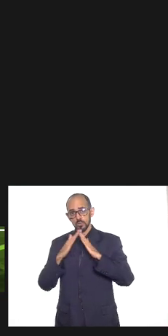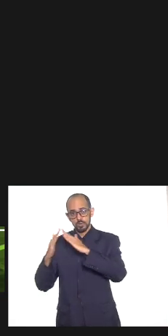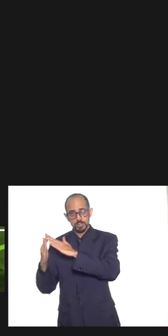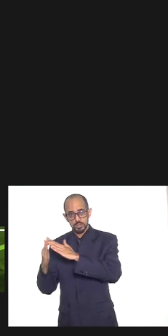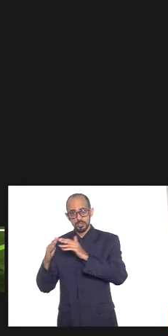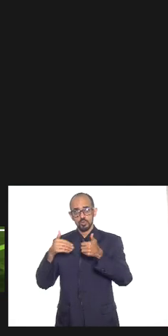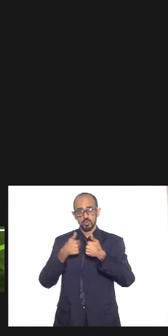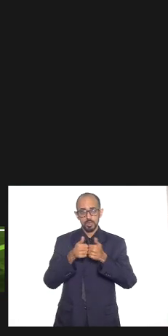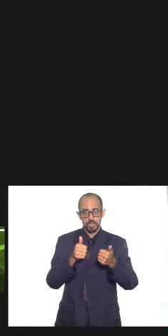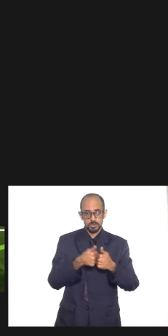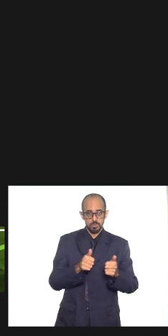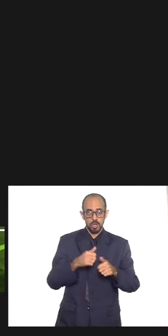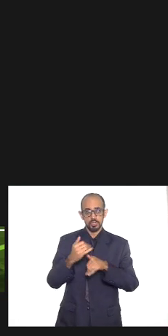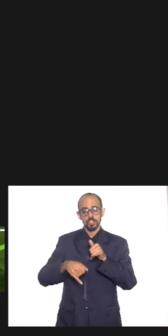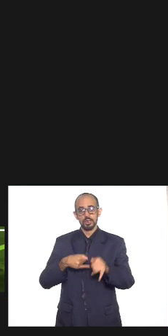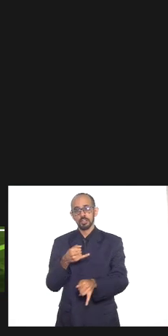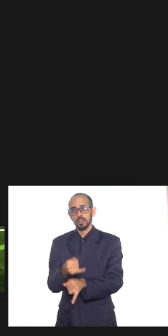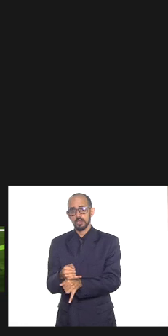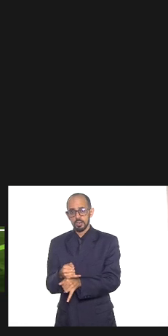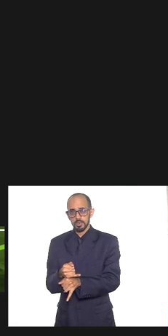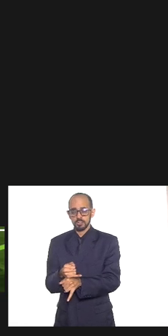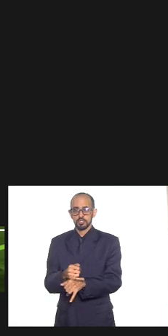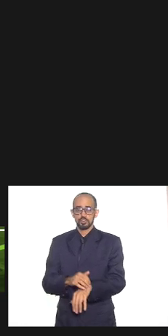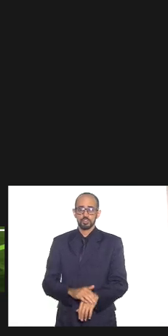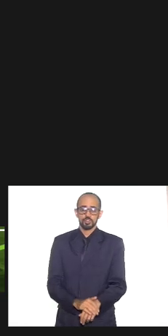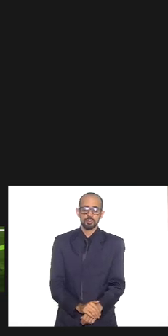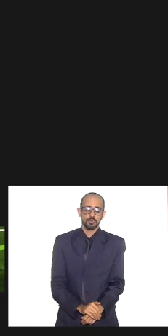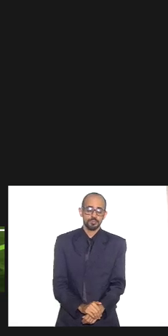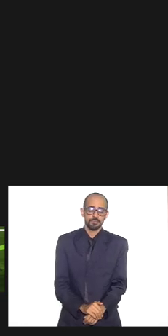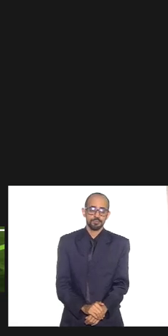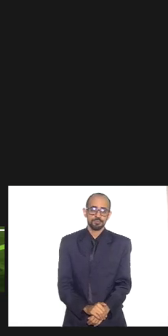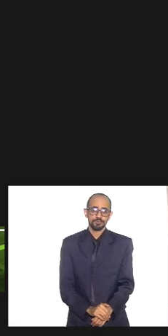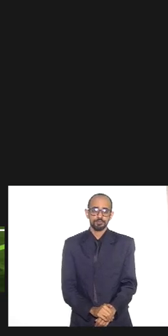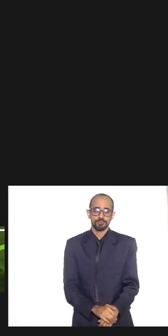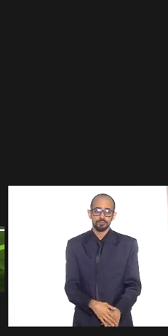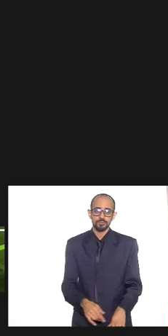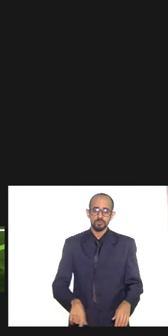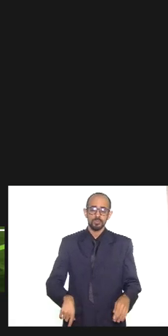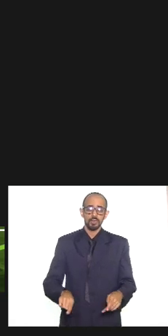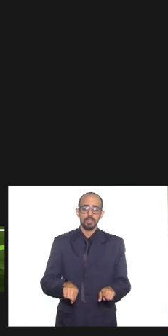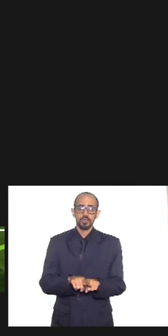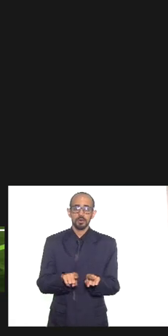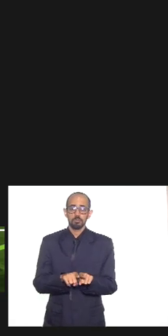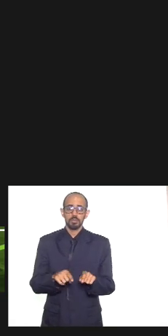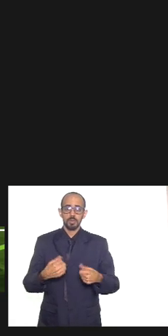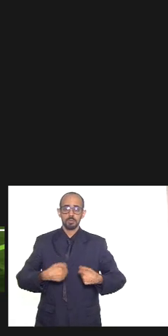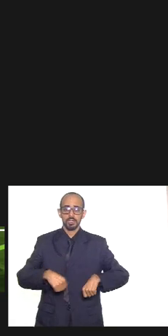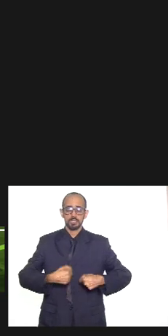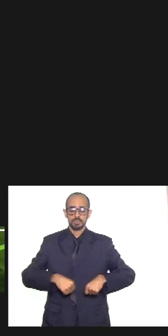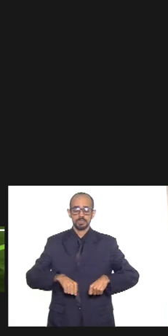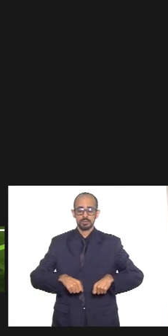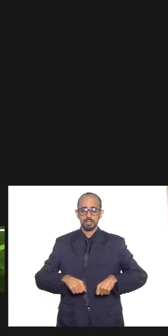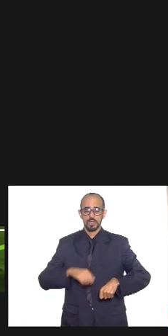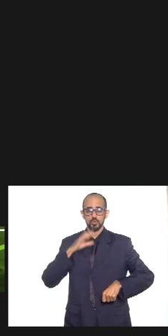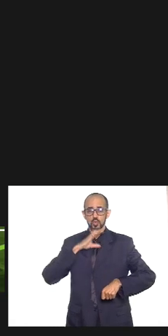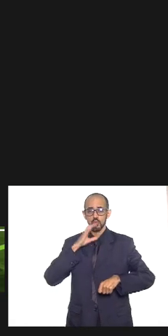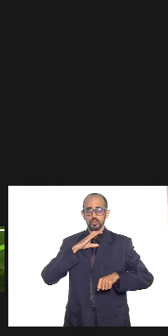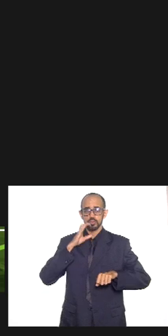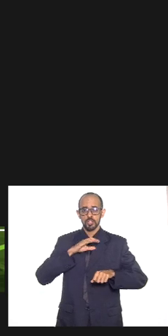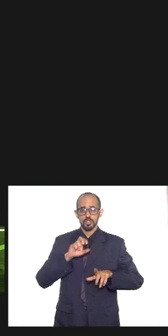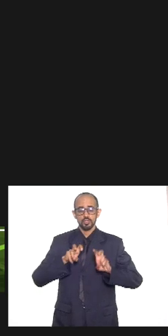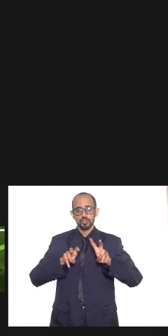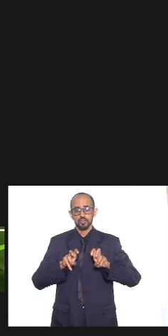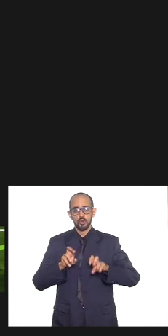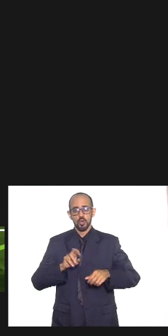transporte e a internet e uma demanda crítica da questão da